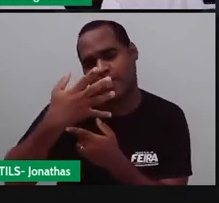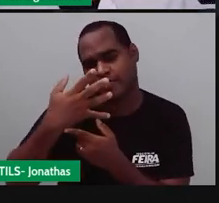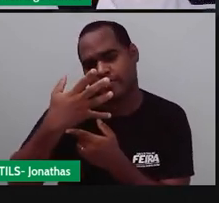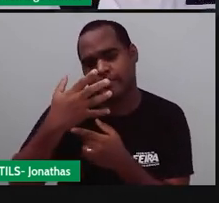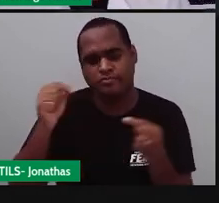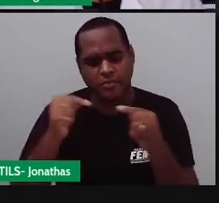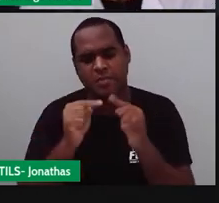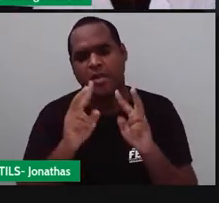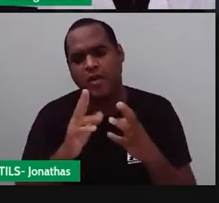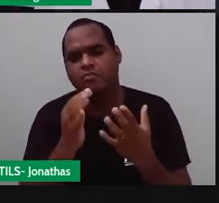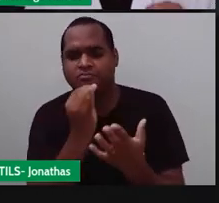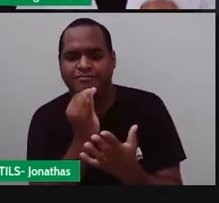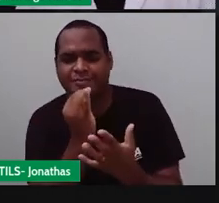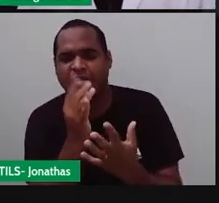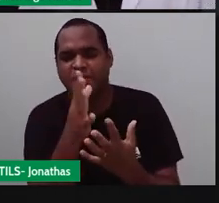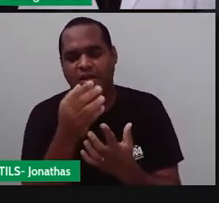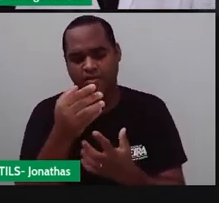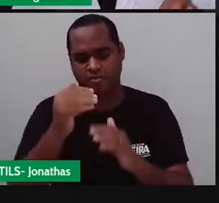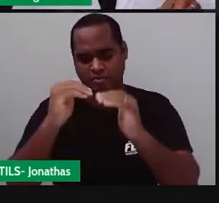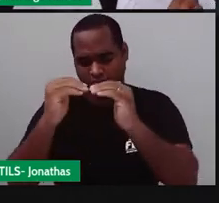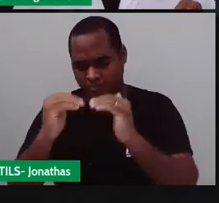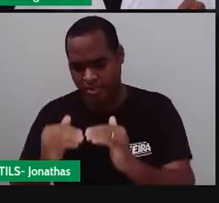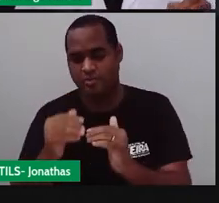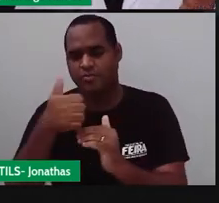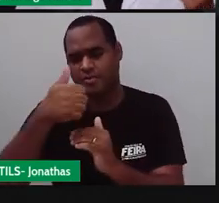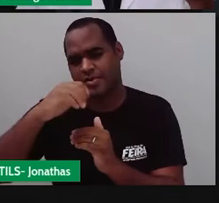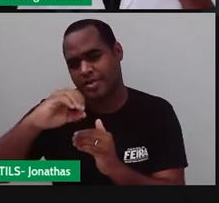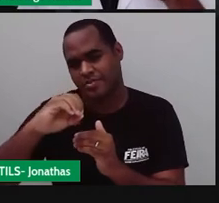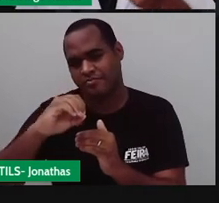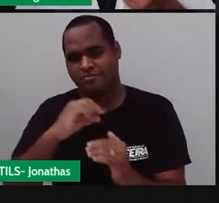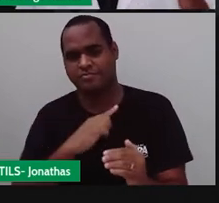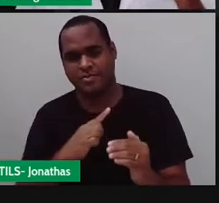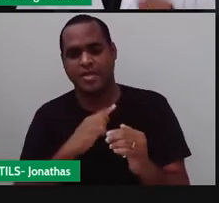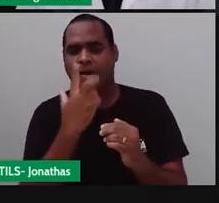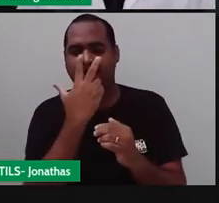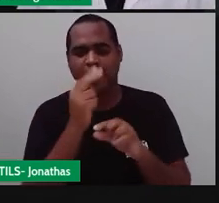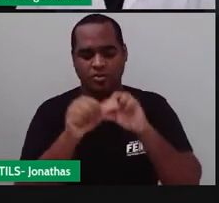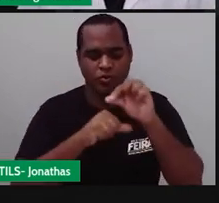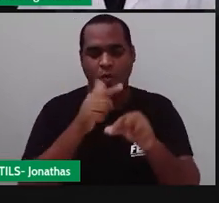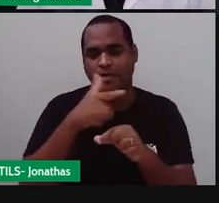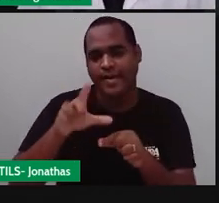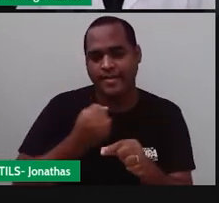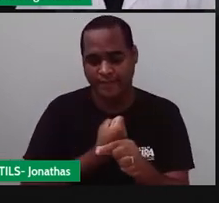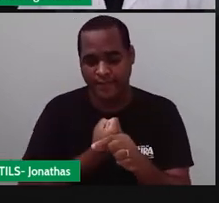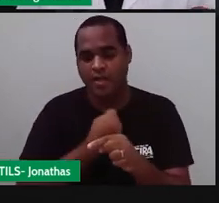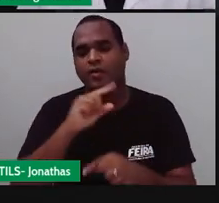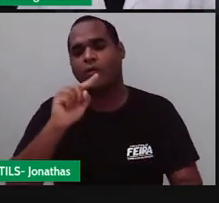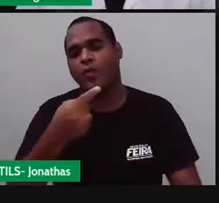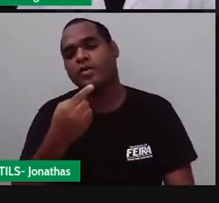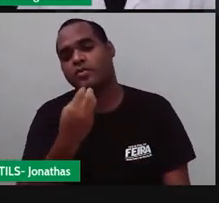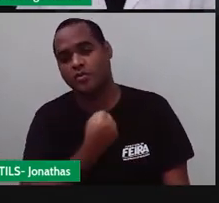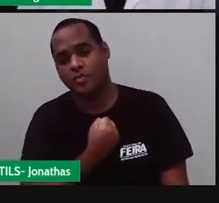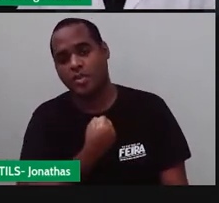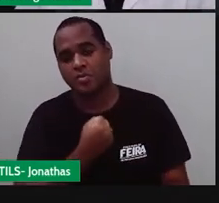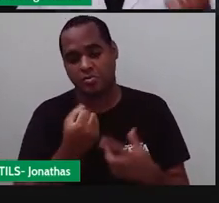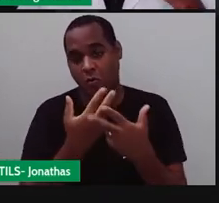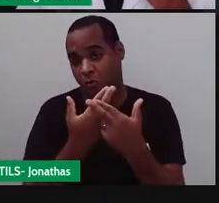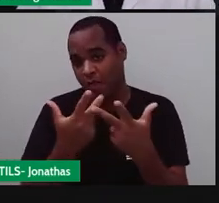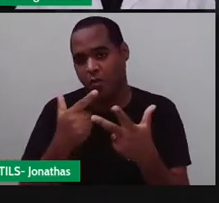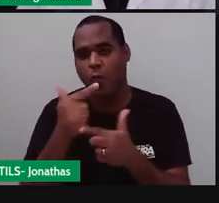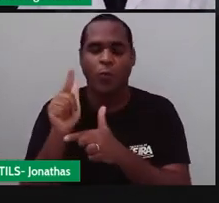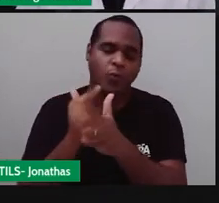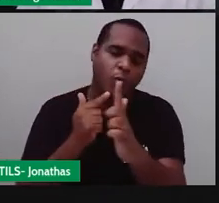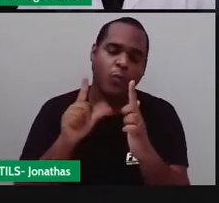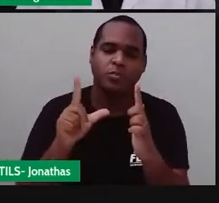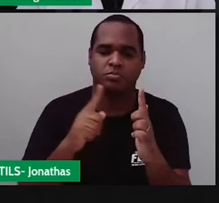se quando lá embaixo era 10 tinha que ficar um algarismo depois da vírgula se embaixo era 100 que